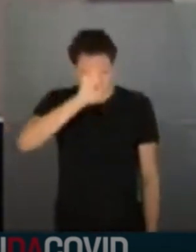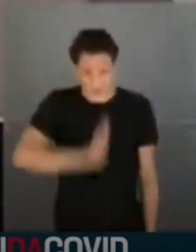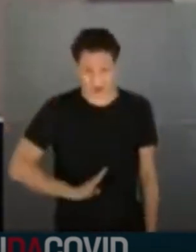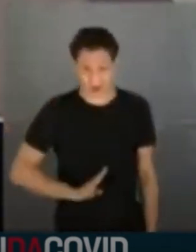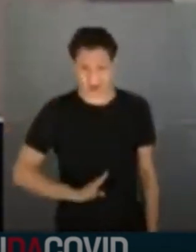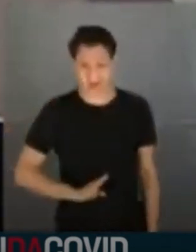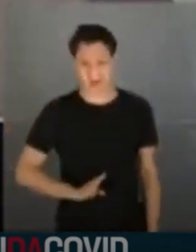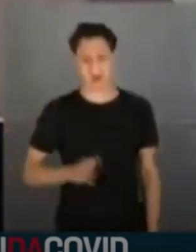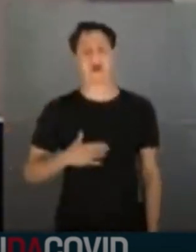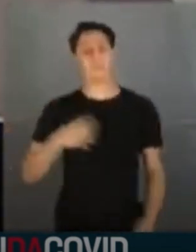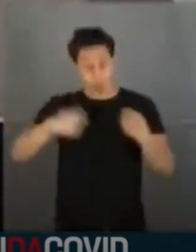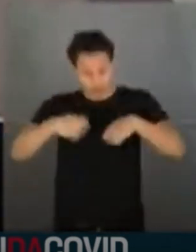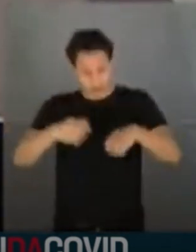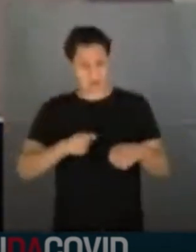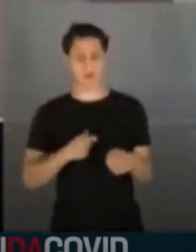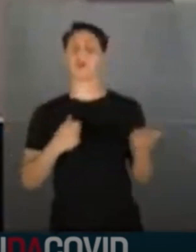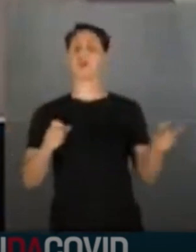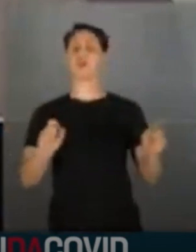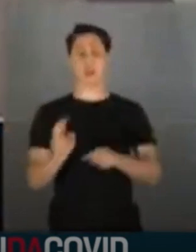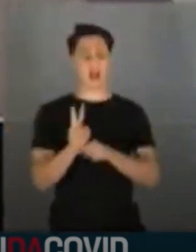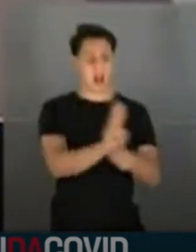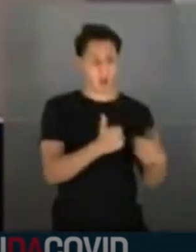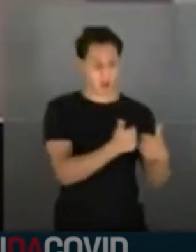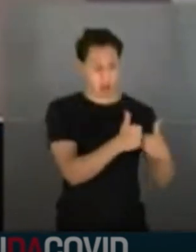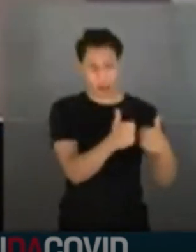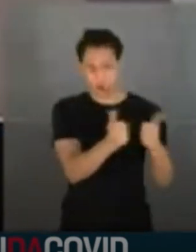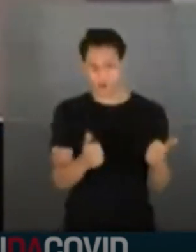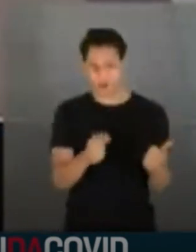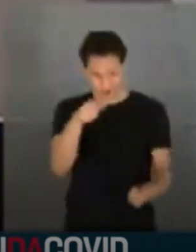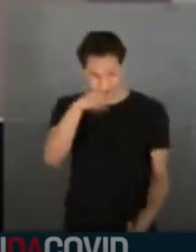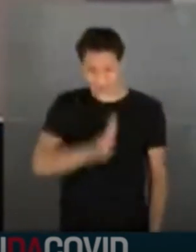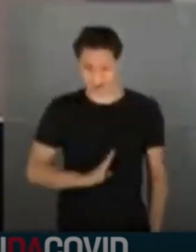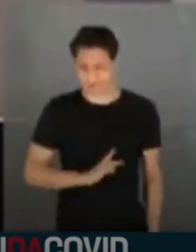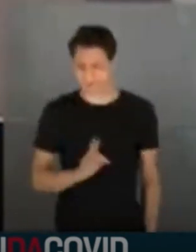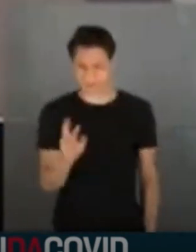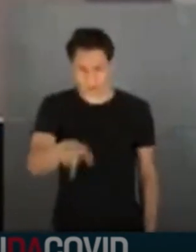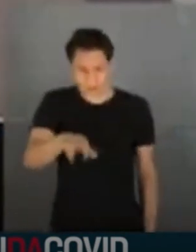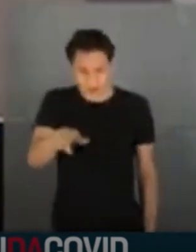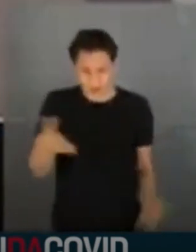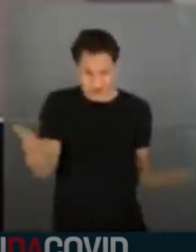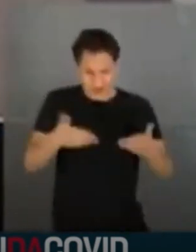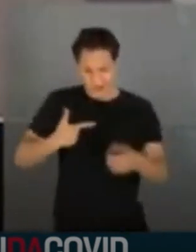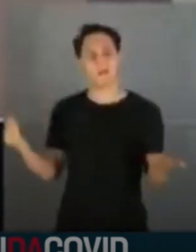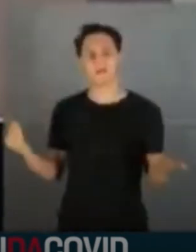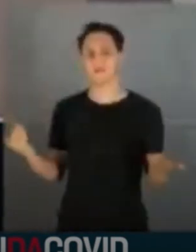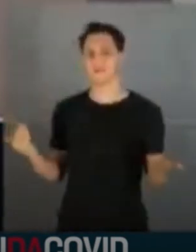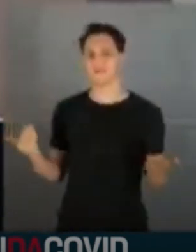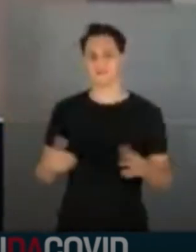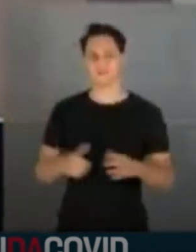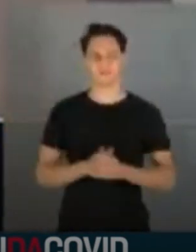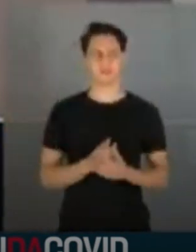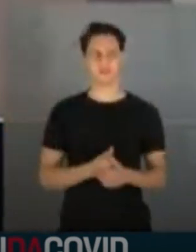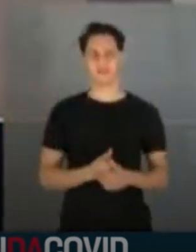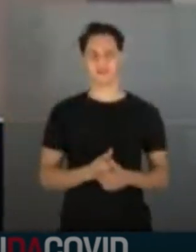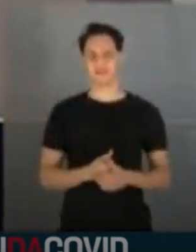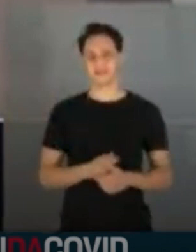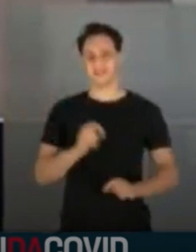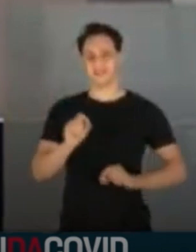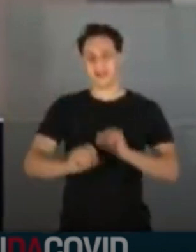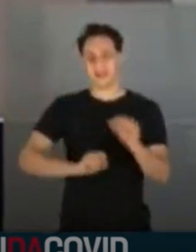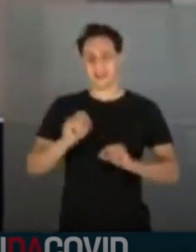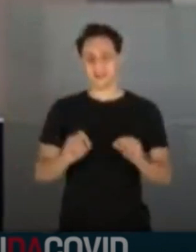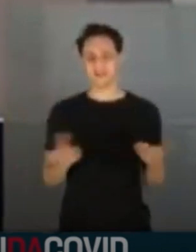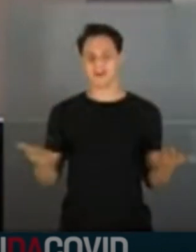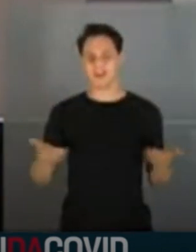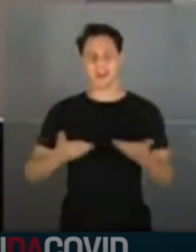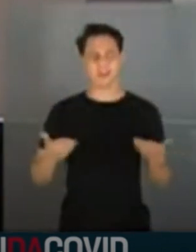aluga ônibus de graça. Não nesse momento, com o preço do diesel ao preço que está, manifestação popular,